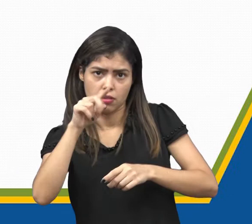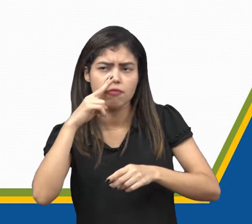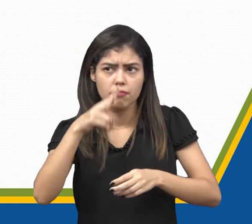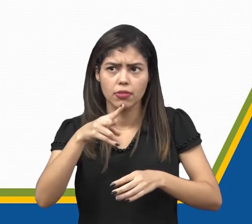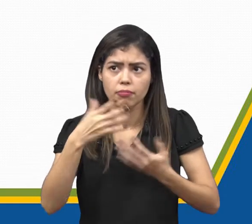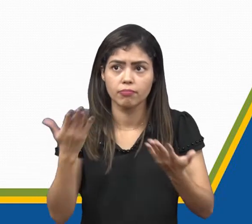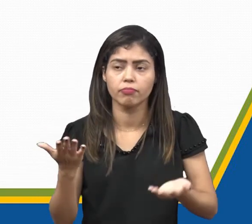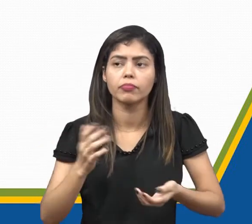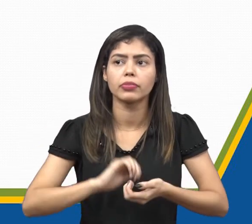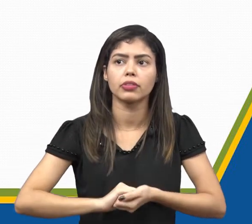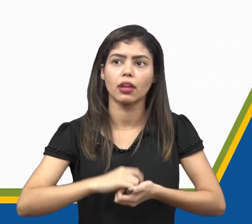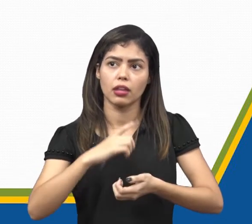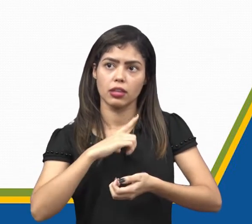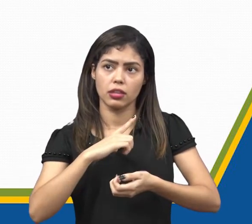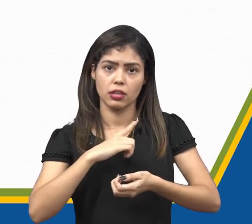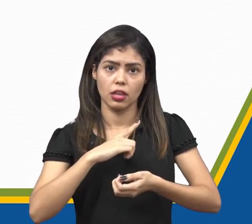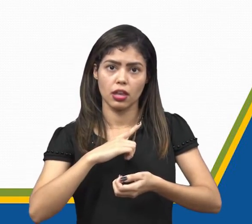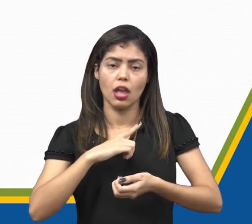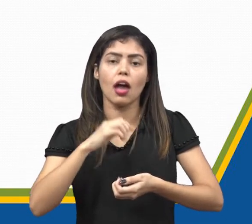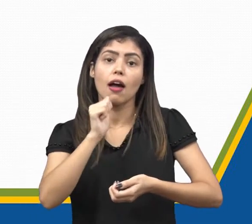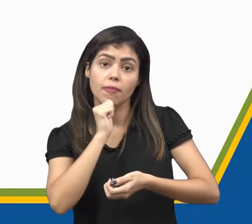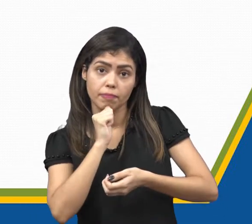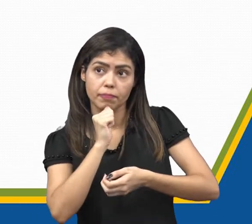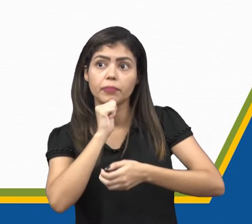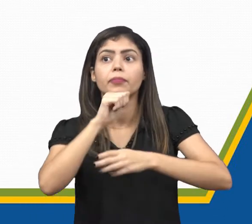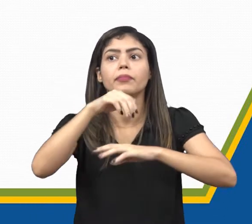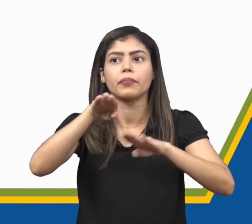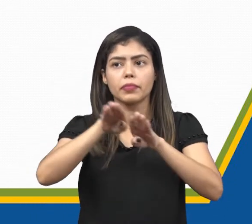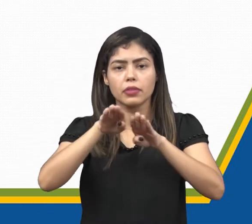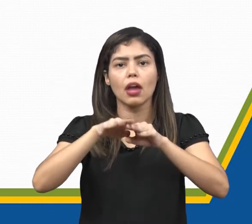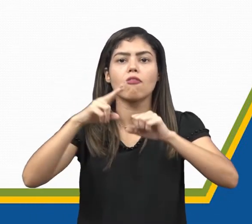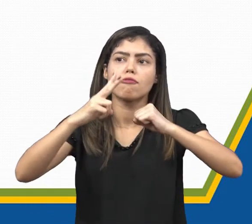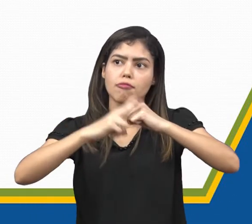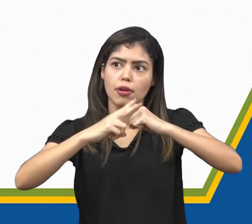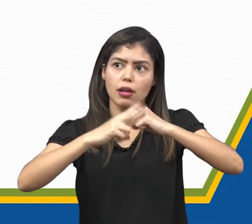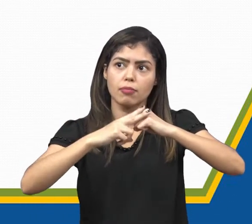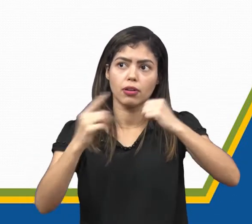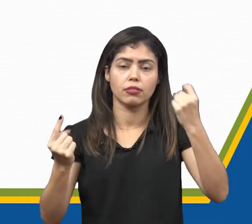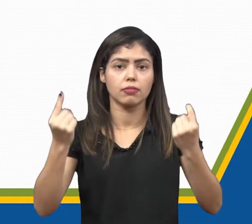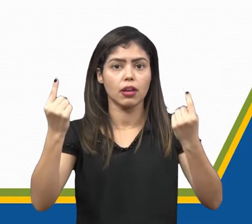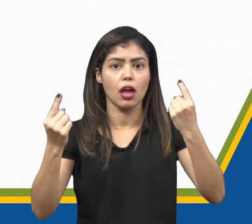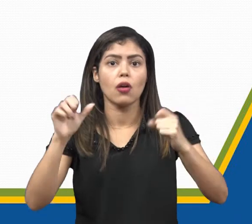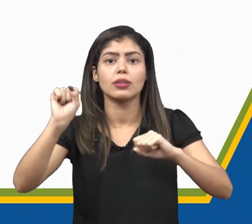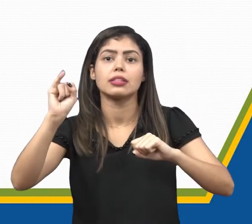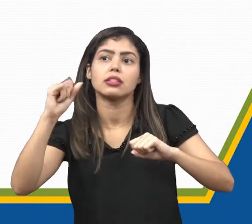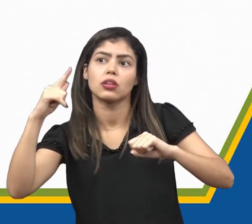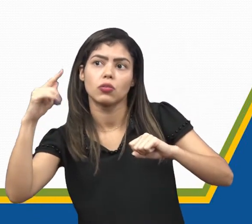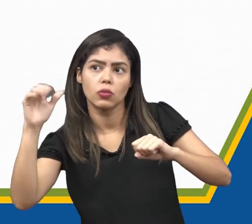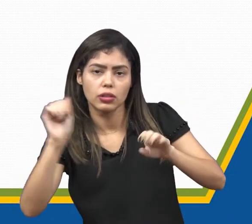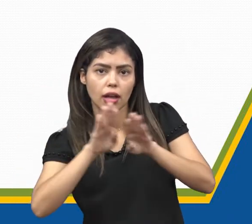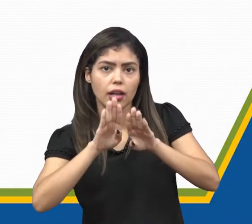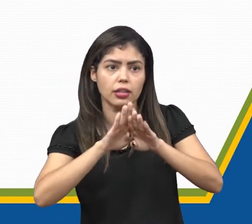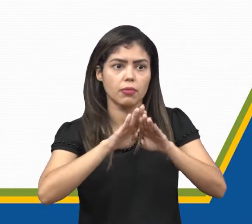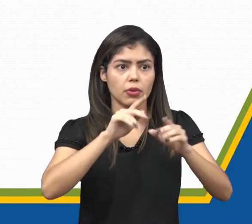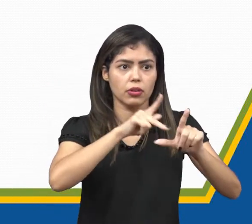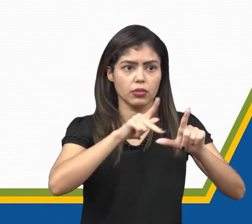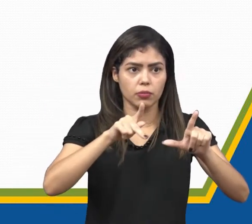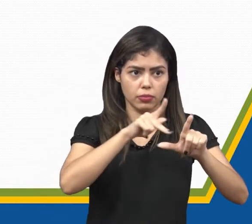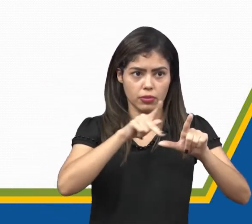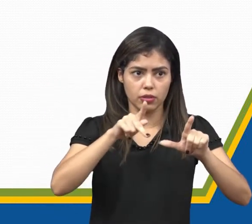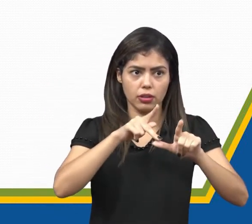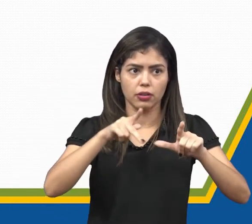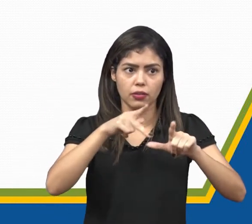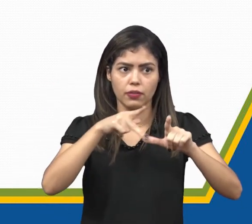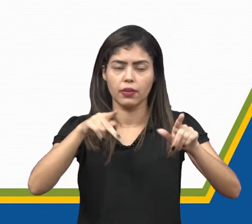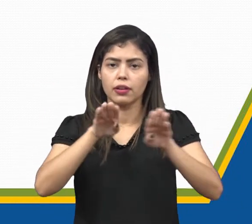ver no slide, mantiveram o acento circunflexo para fazer a diferença do singular. Então, mantém, verbo no plural,